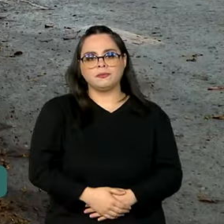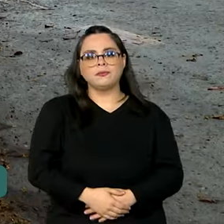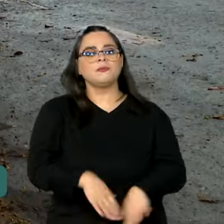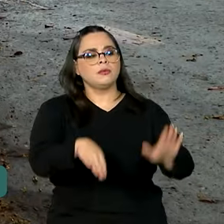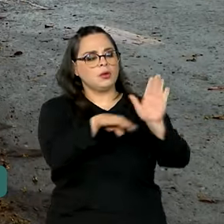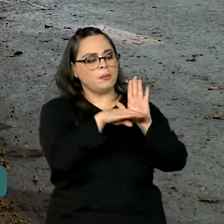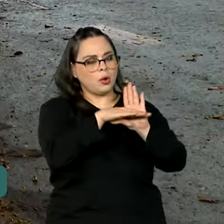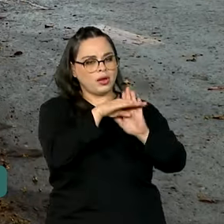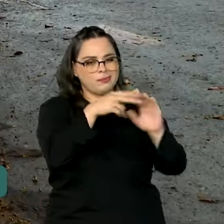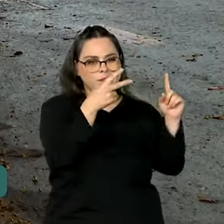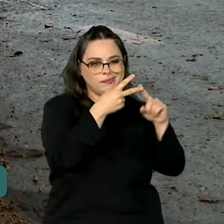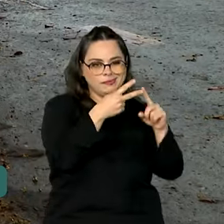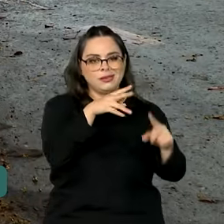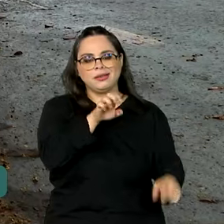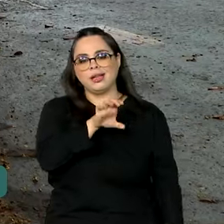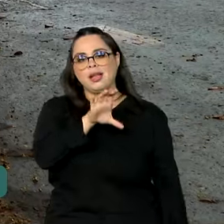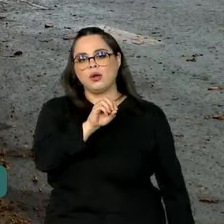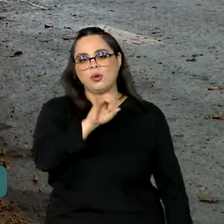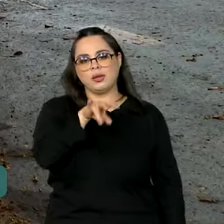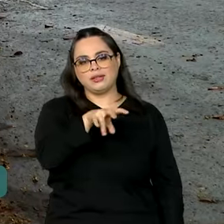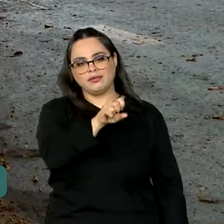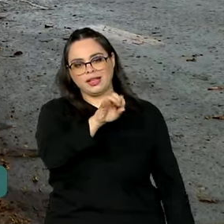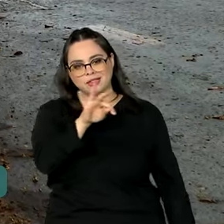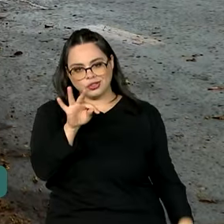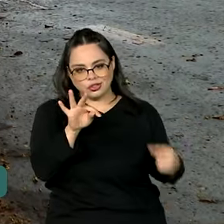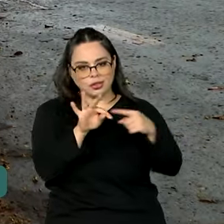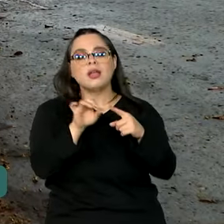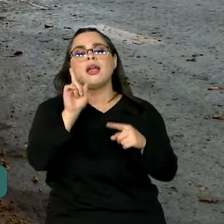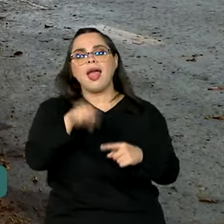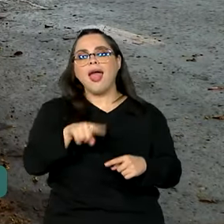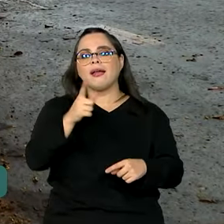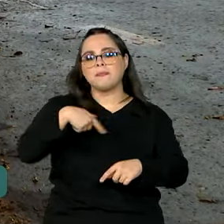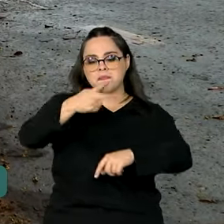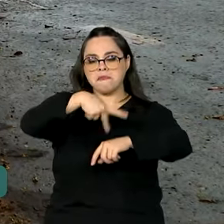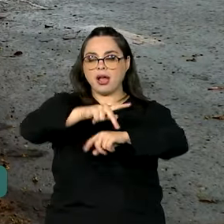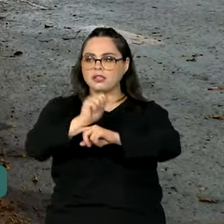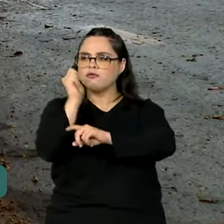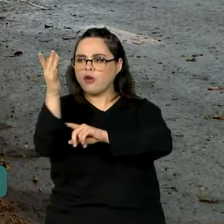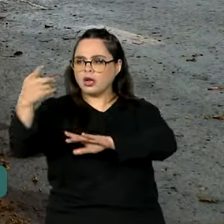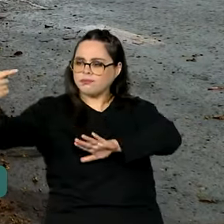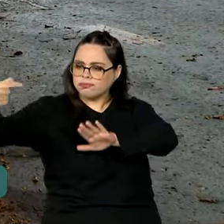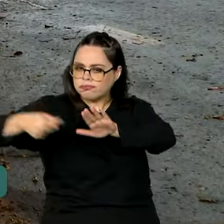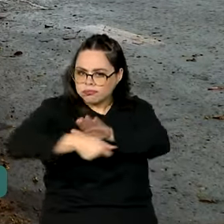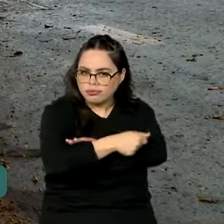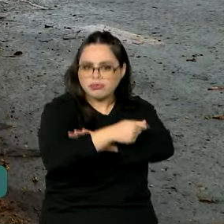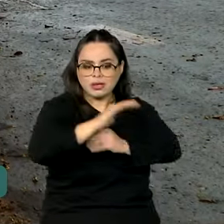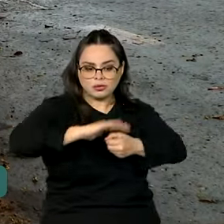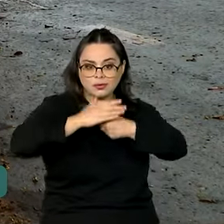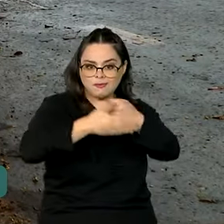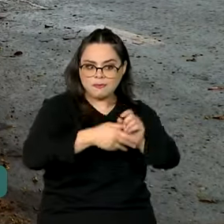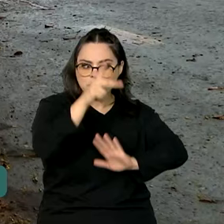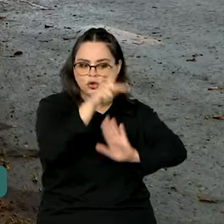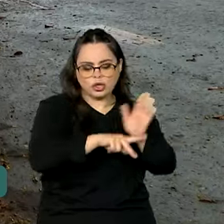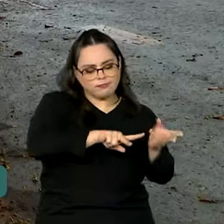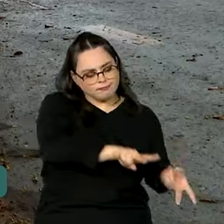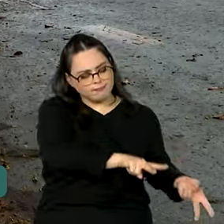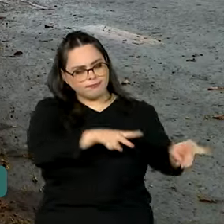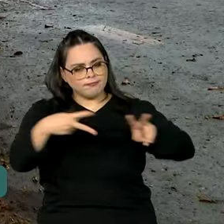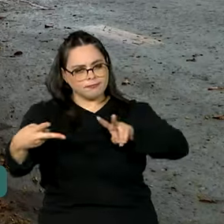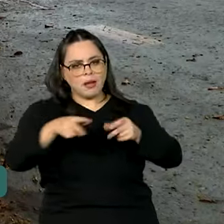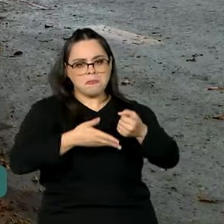Eco Invest Brasil quer atrair investimentos privados externos para financiar projetos sustentáveis de transição